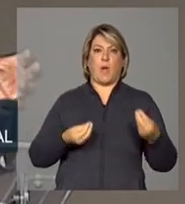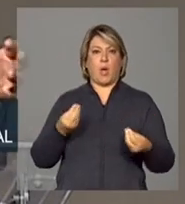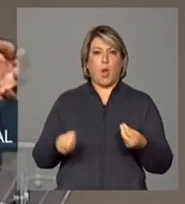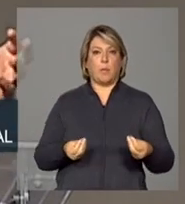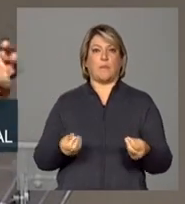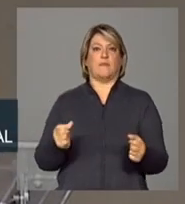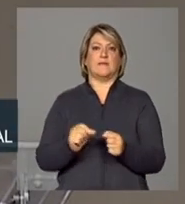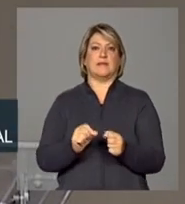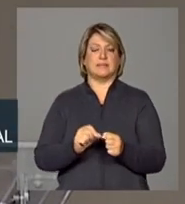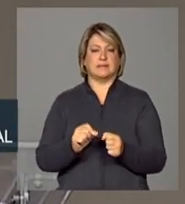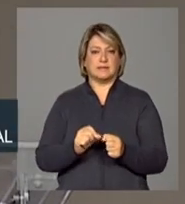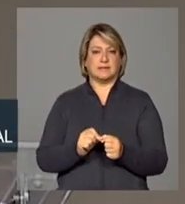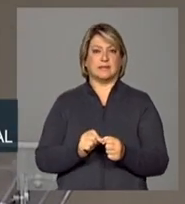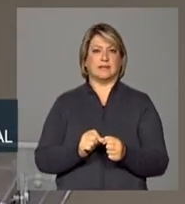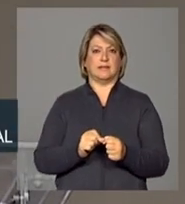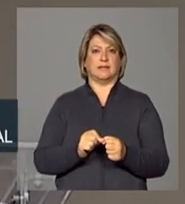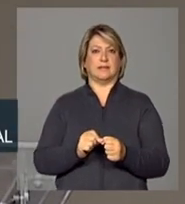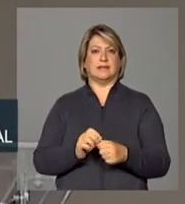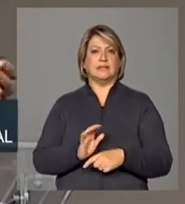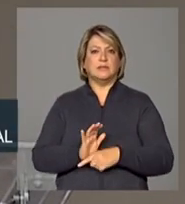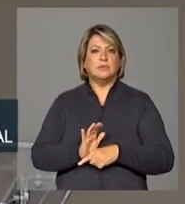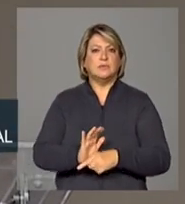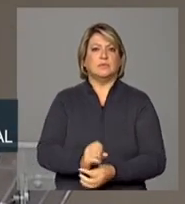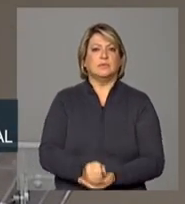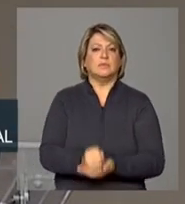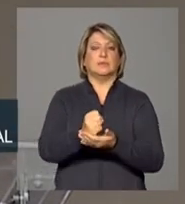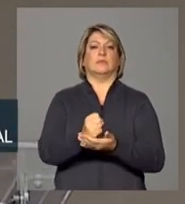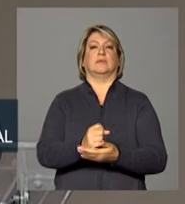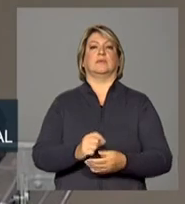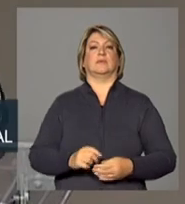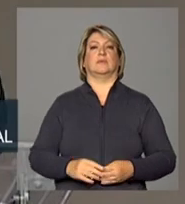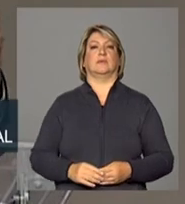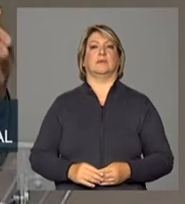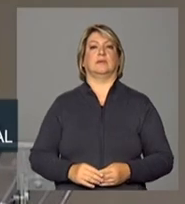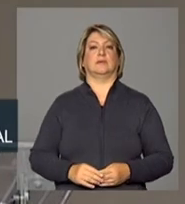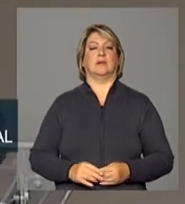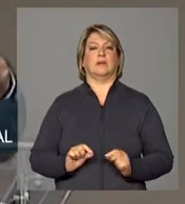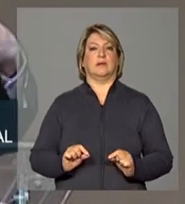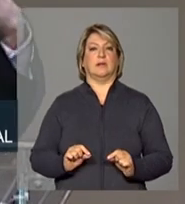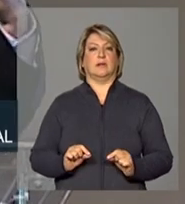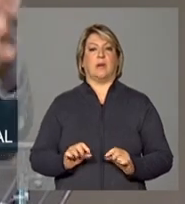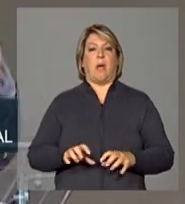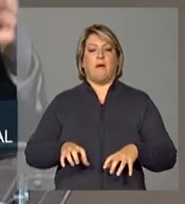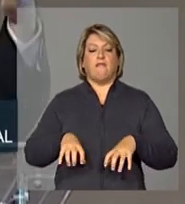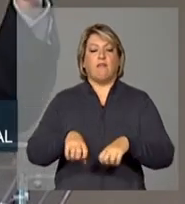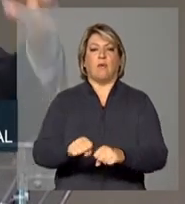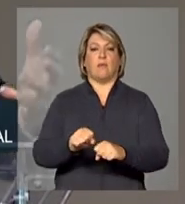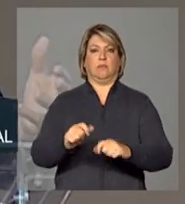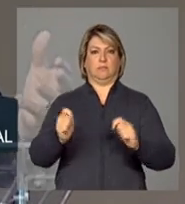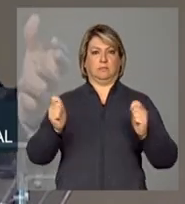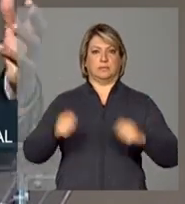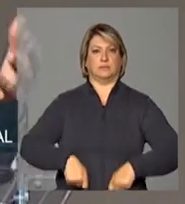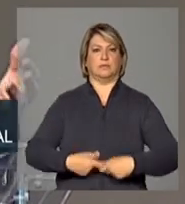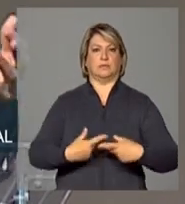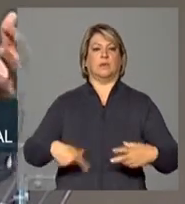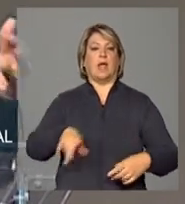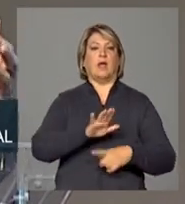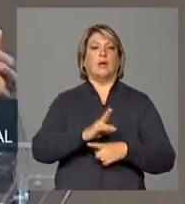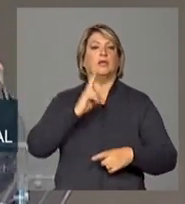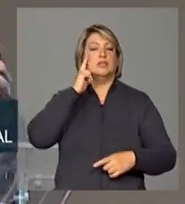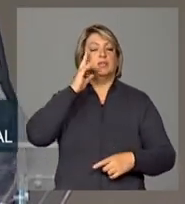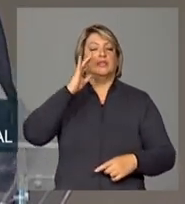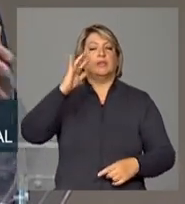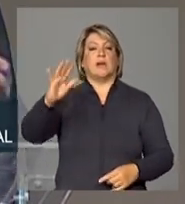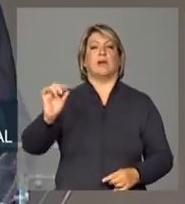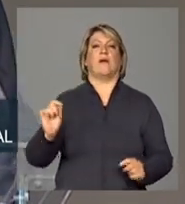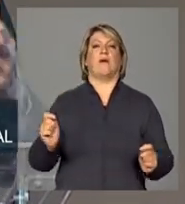a formação de capacitações que permitam sonhar com